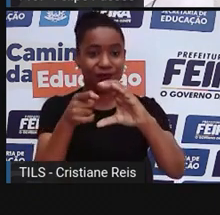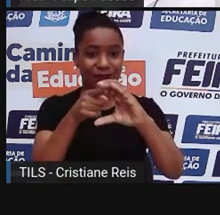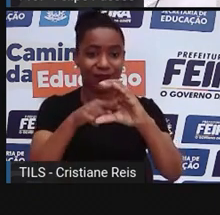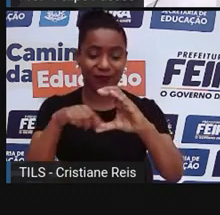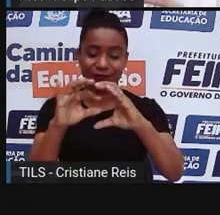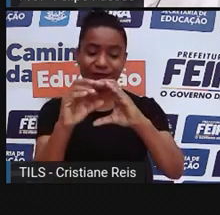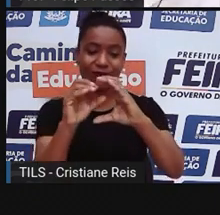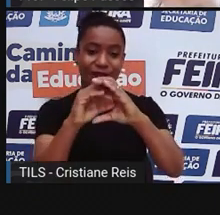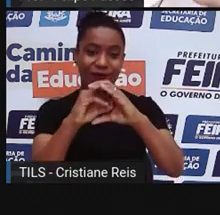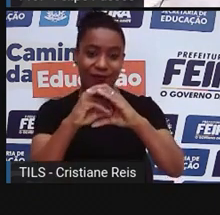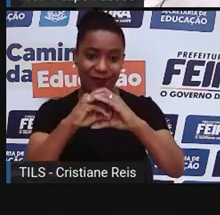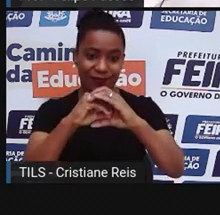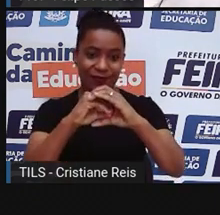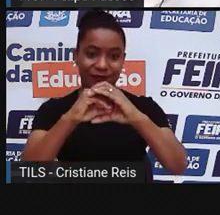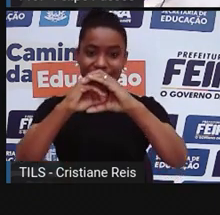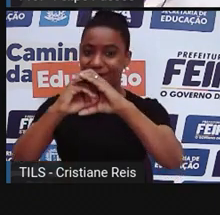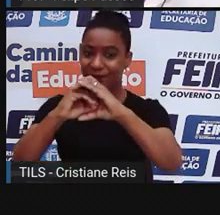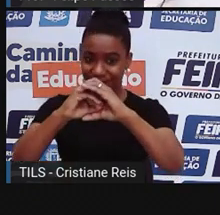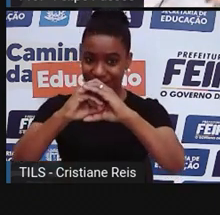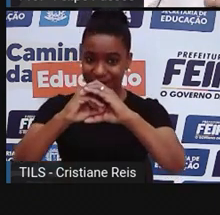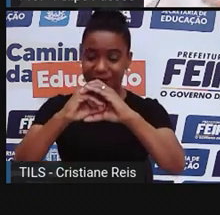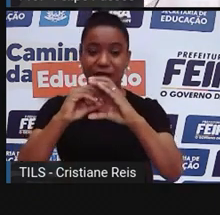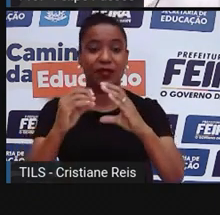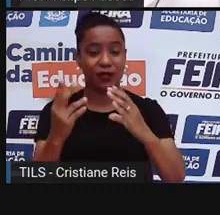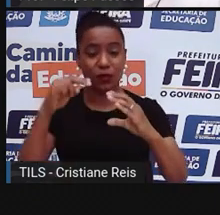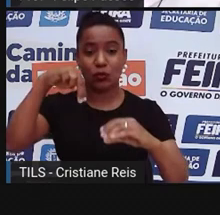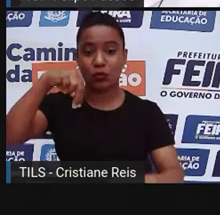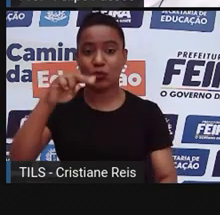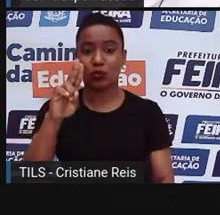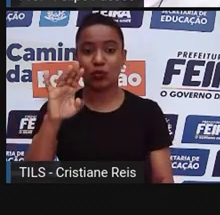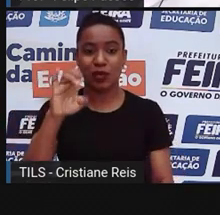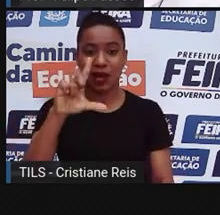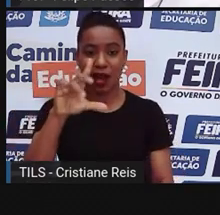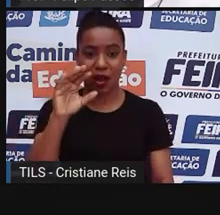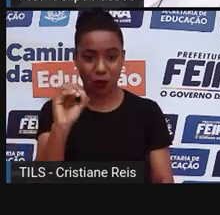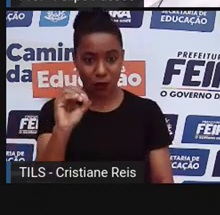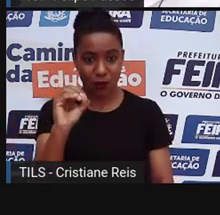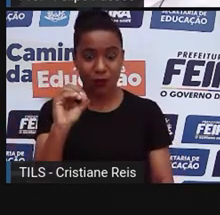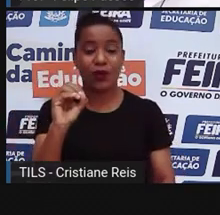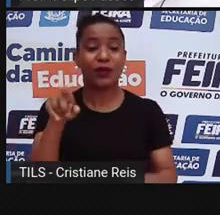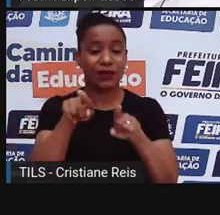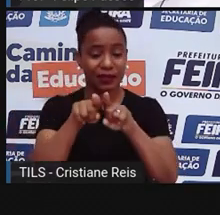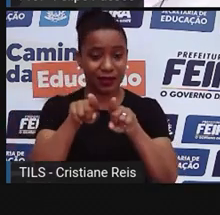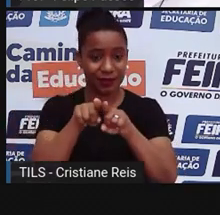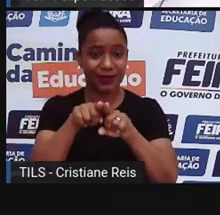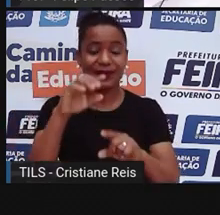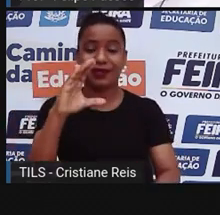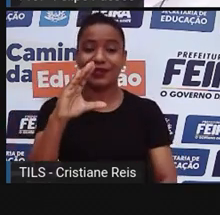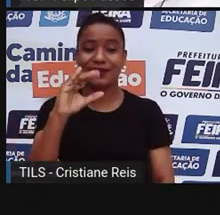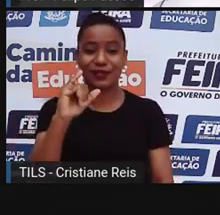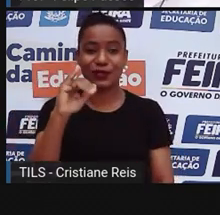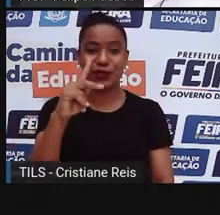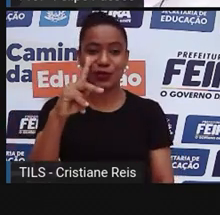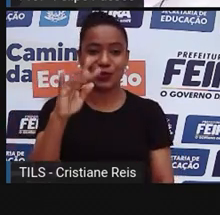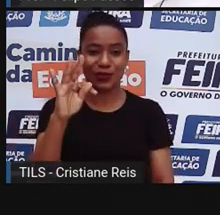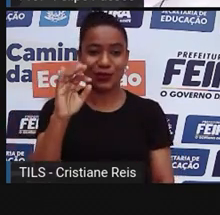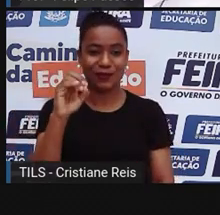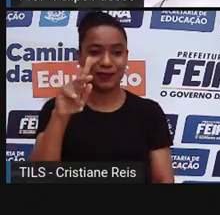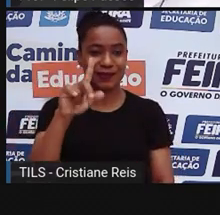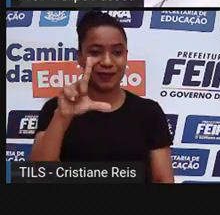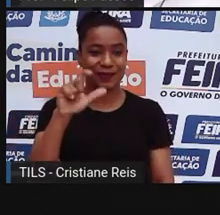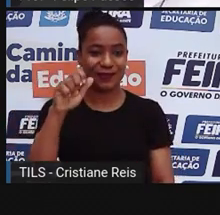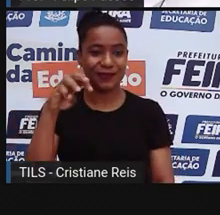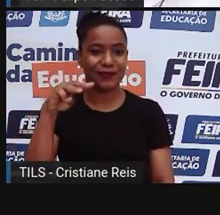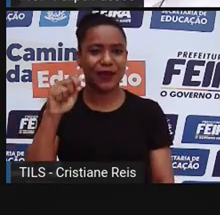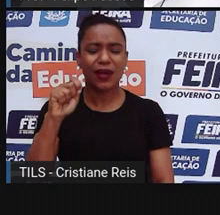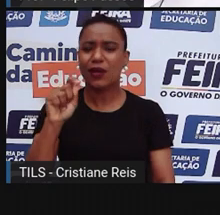células ele tá solto dentro do citoplasma. O que seria o citoplasma? Um líquido que preenche a célula, certo?